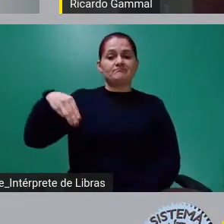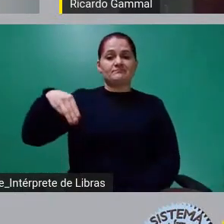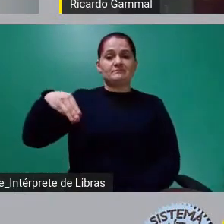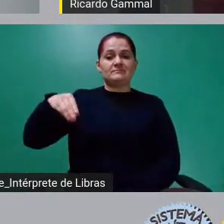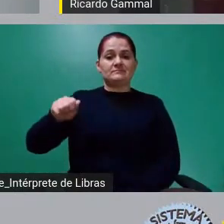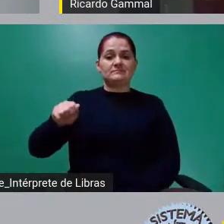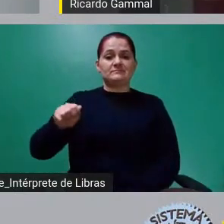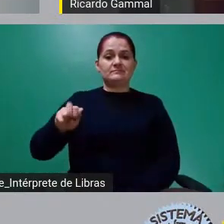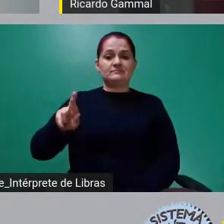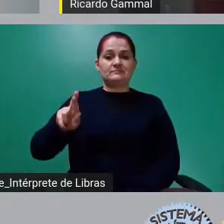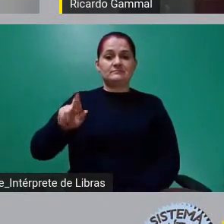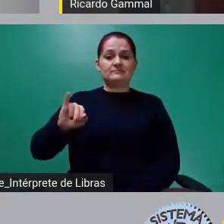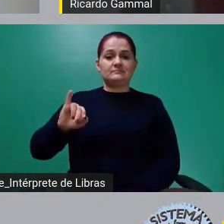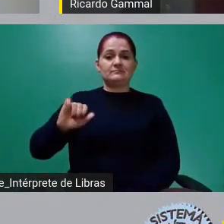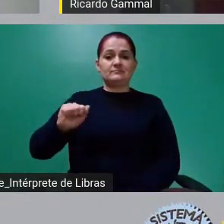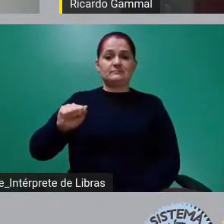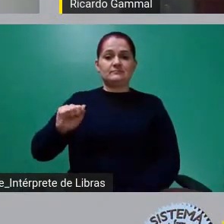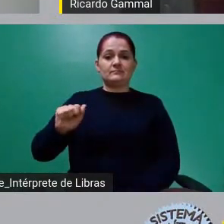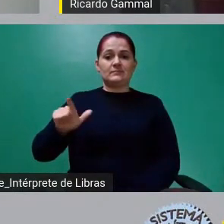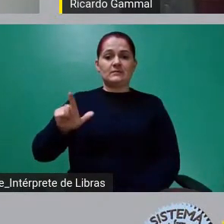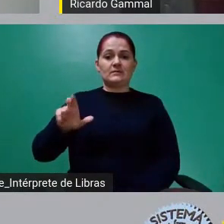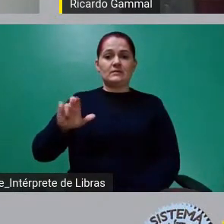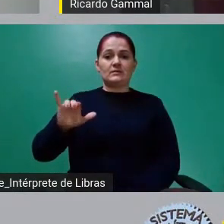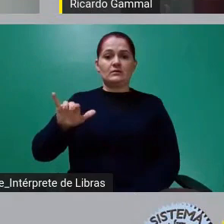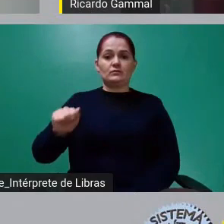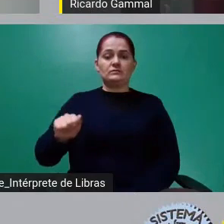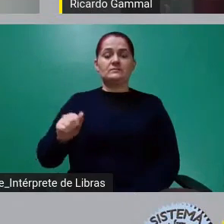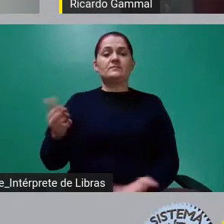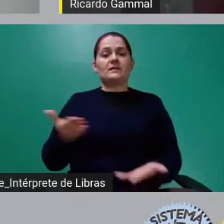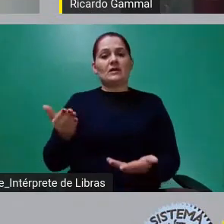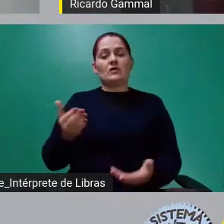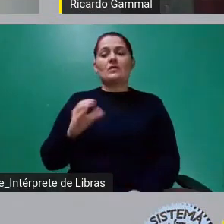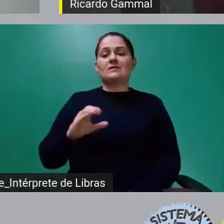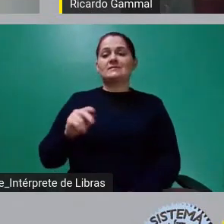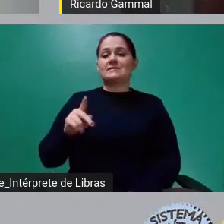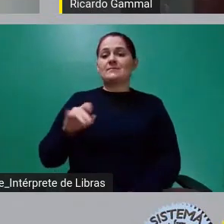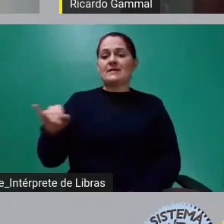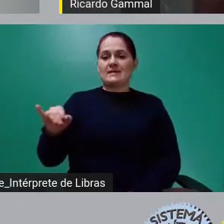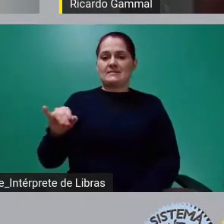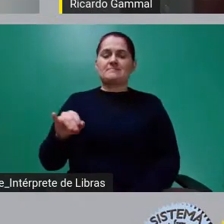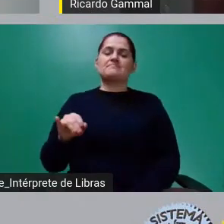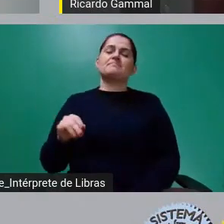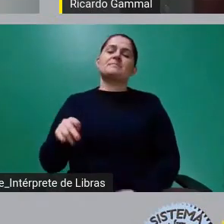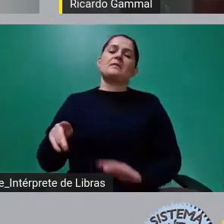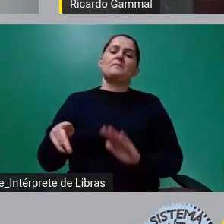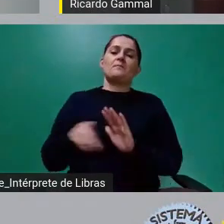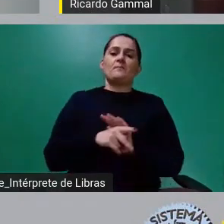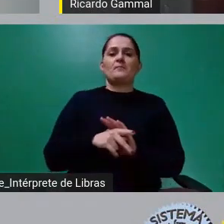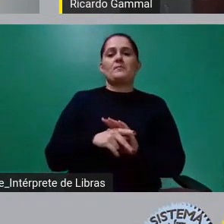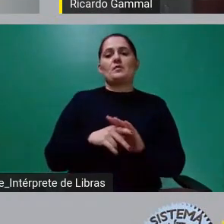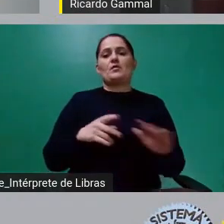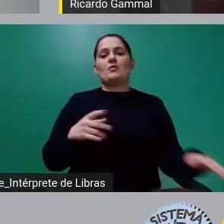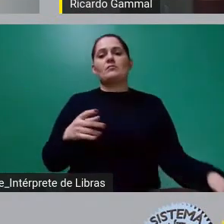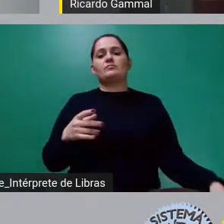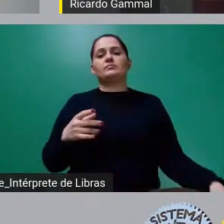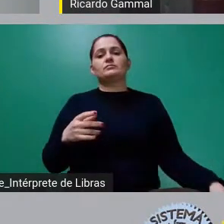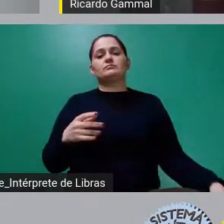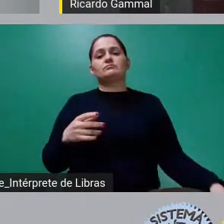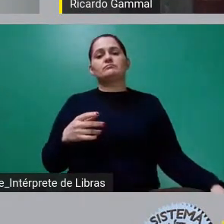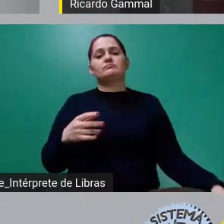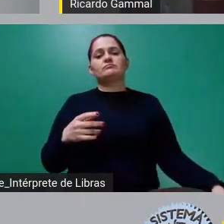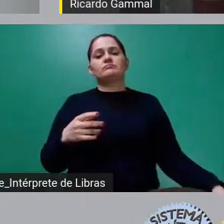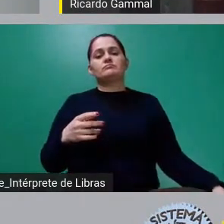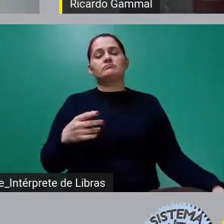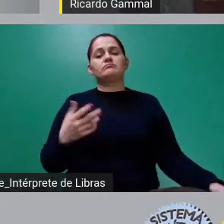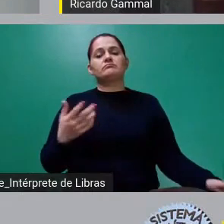a CPI do PBH dos Ativos SA, o esquema fraudulento da securitização de créditos